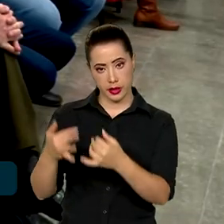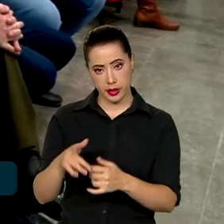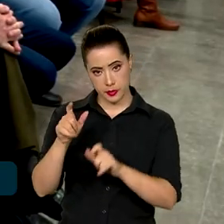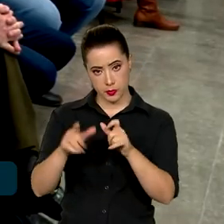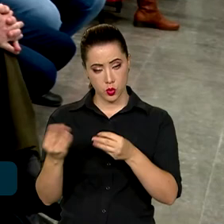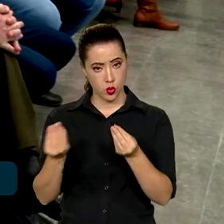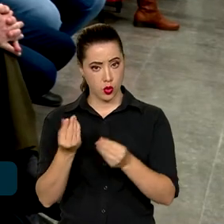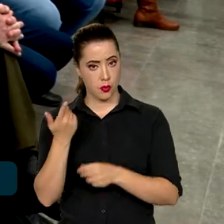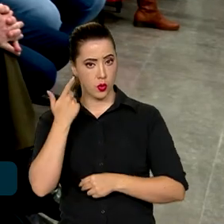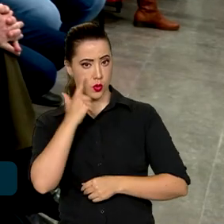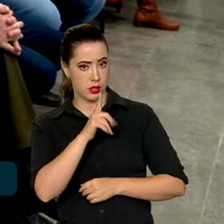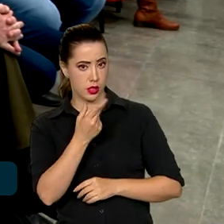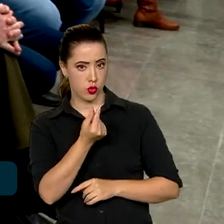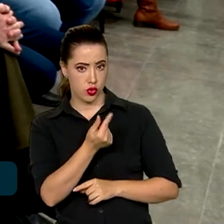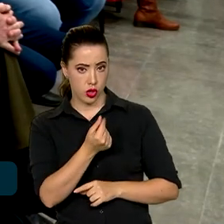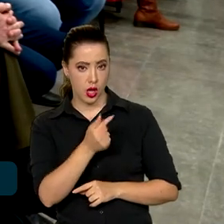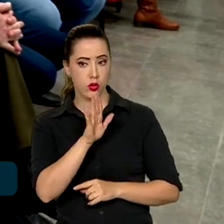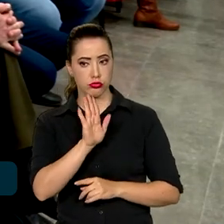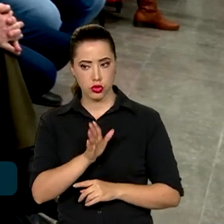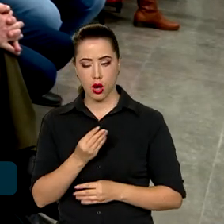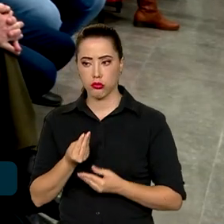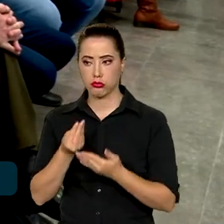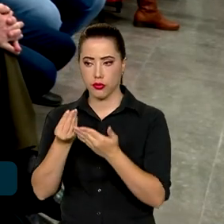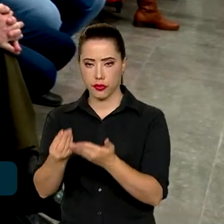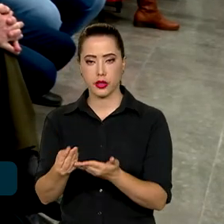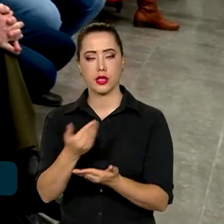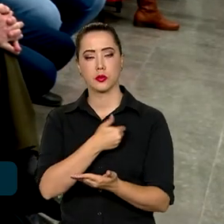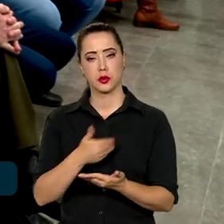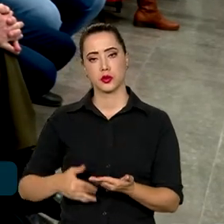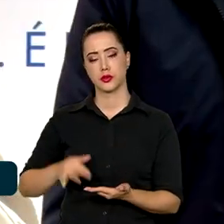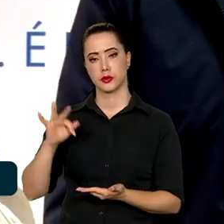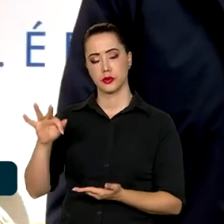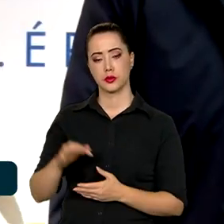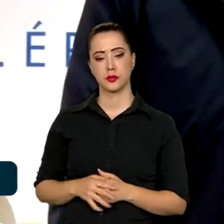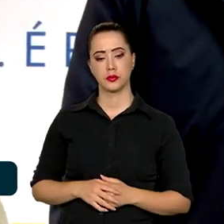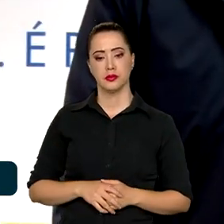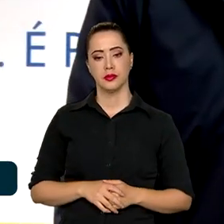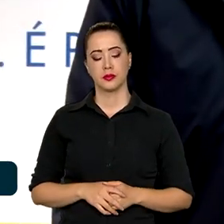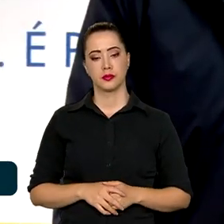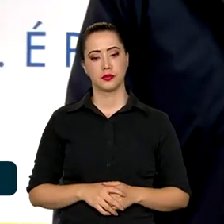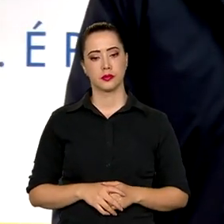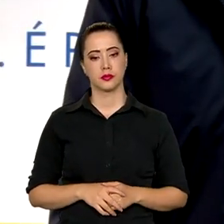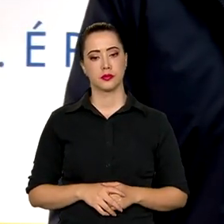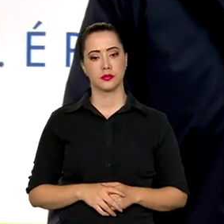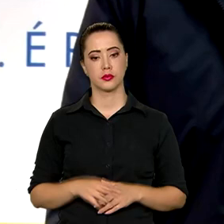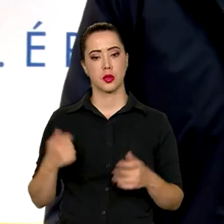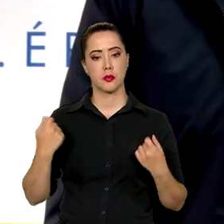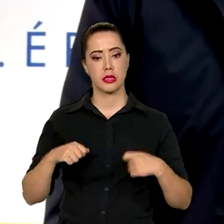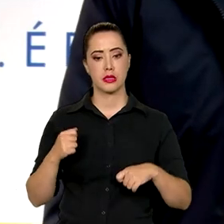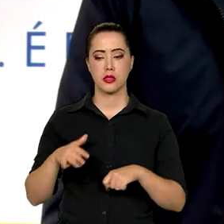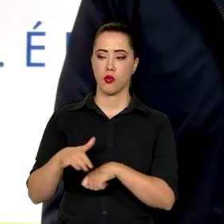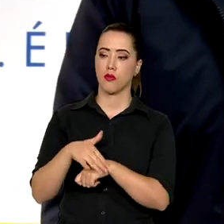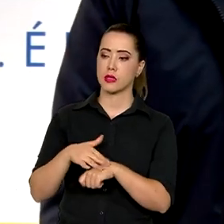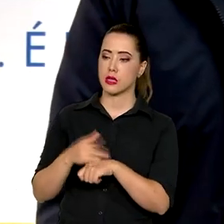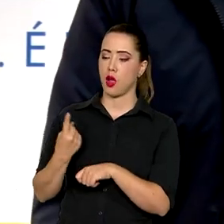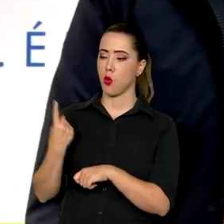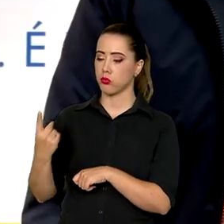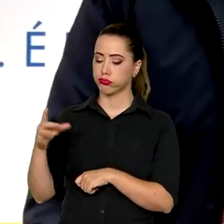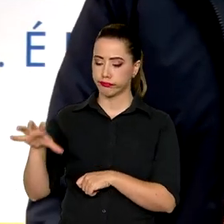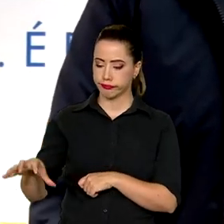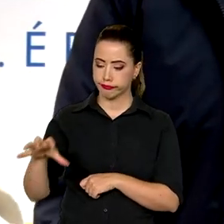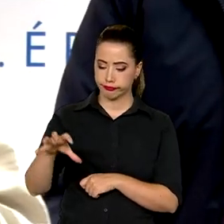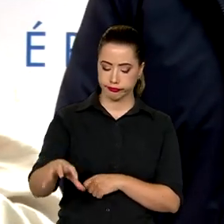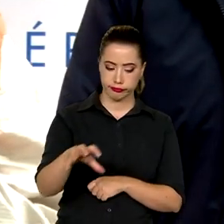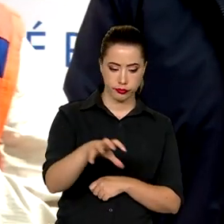aos recursos já disponibilizados pelo governo federal. Inversar em cada setor sobre as